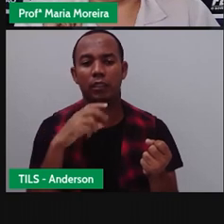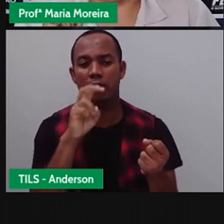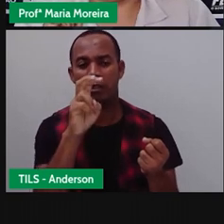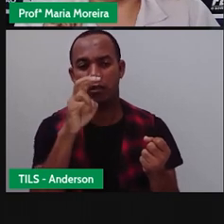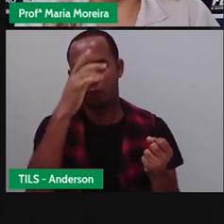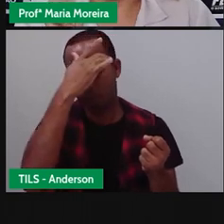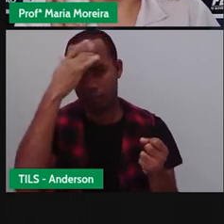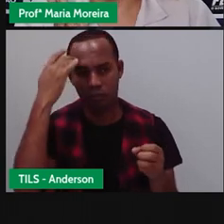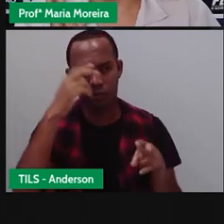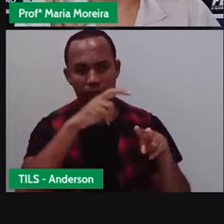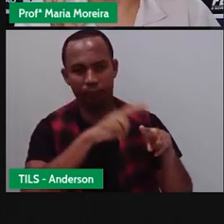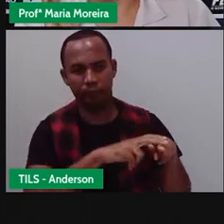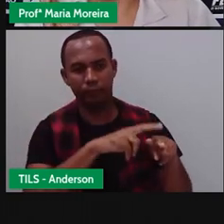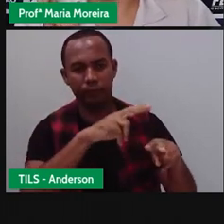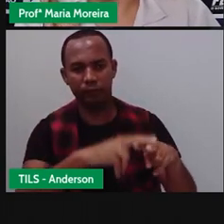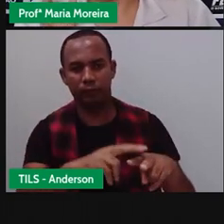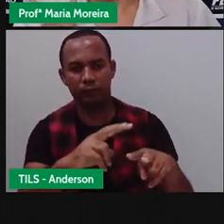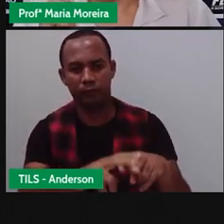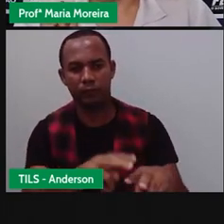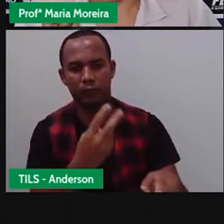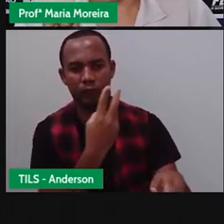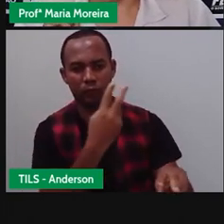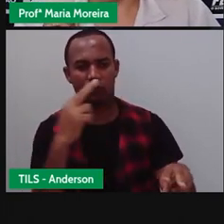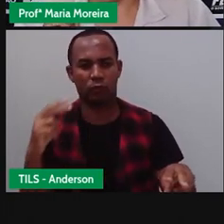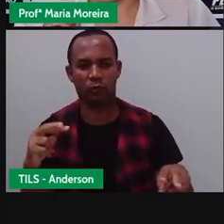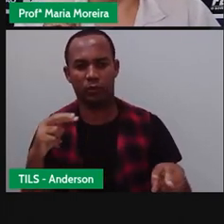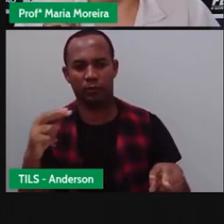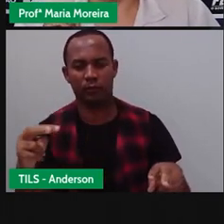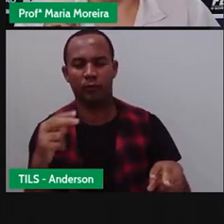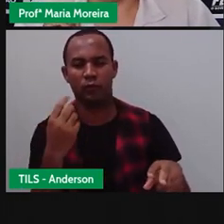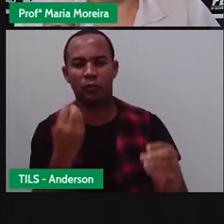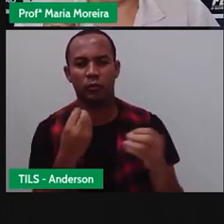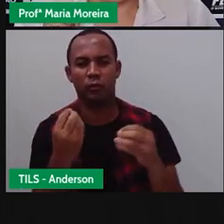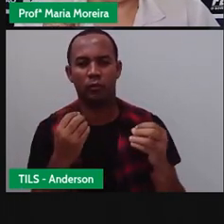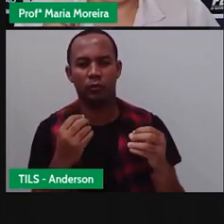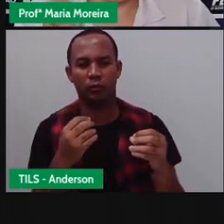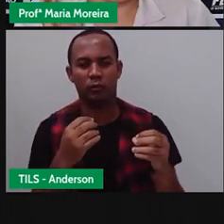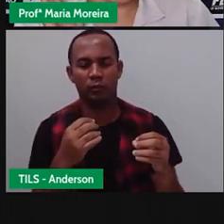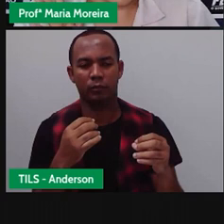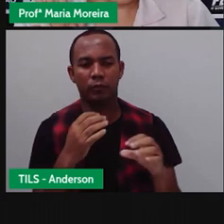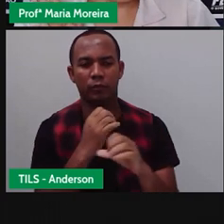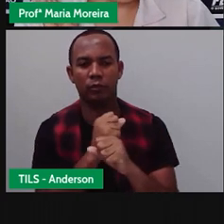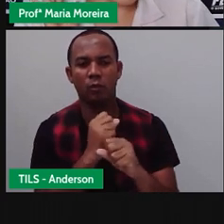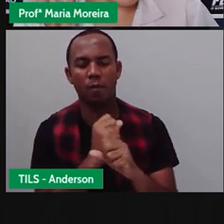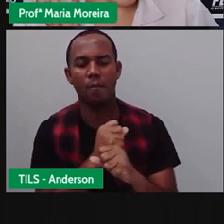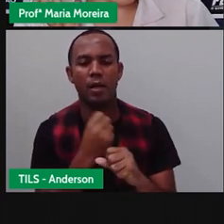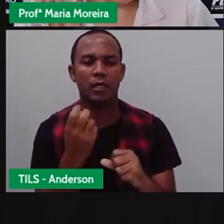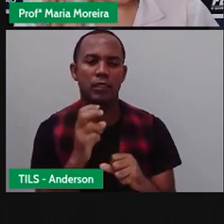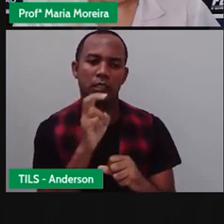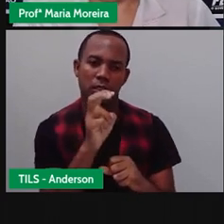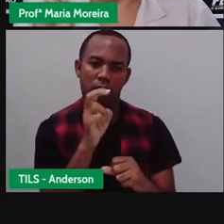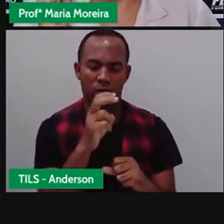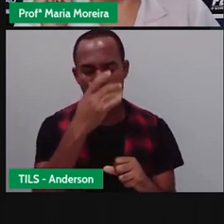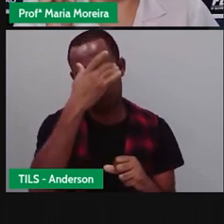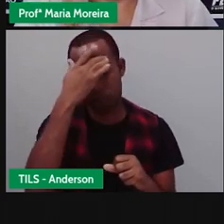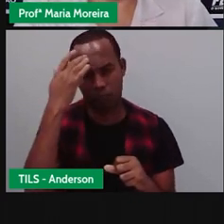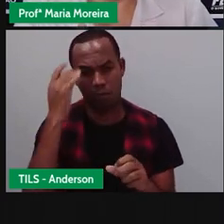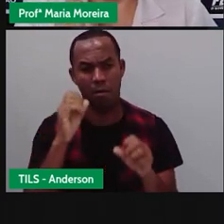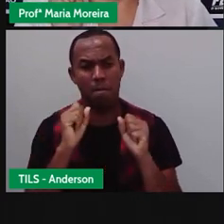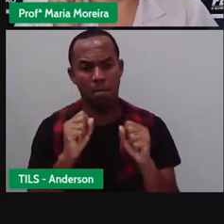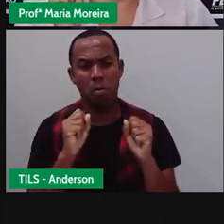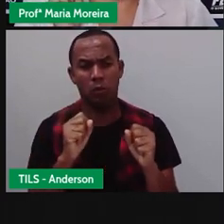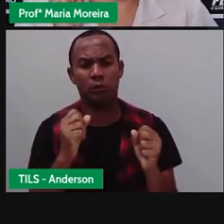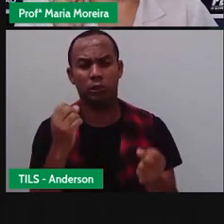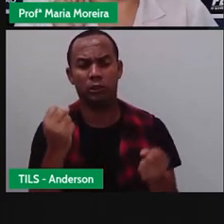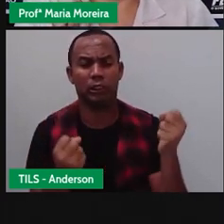Cinco. Então, eu posso fazer aí, né? Uma conta com relação ao número de passageiros totais, que são cinco. Posso dizer que nos